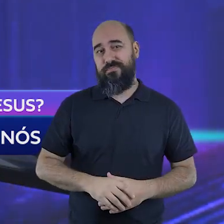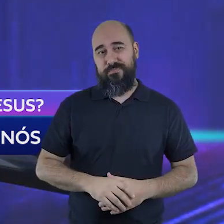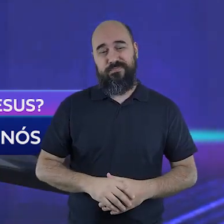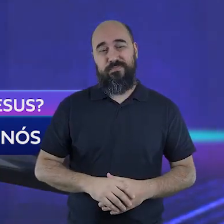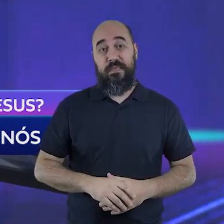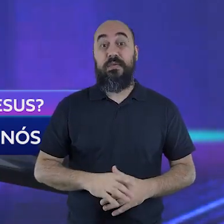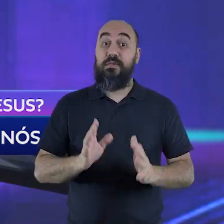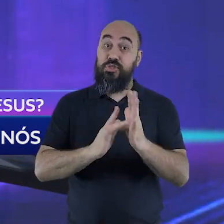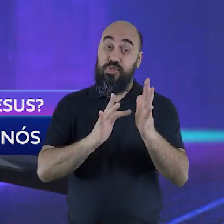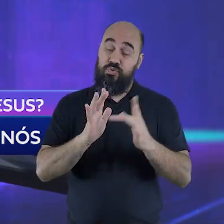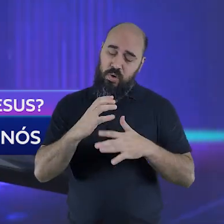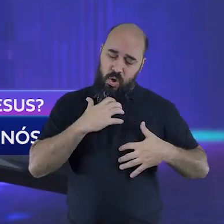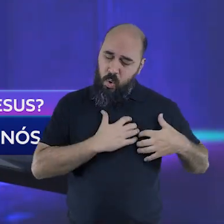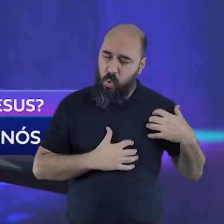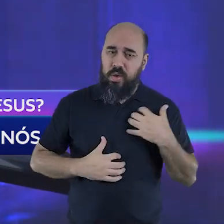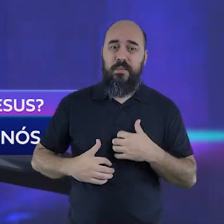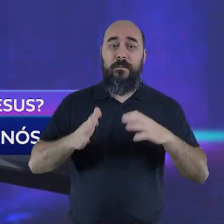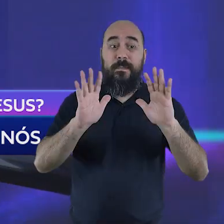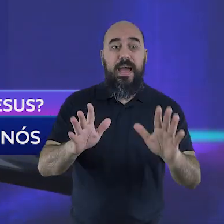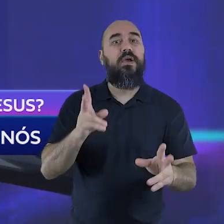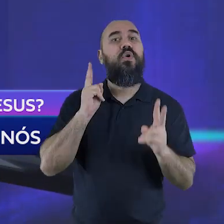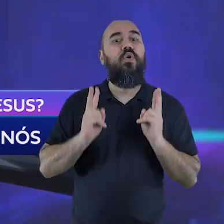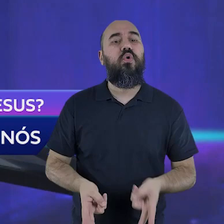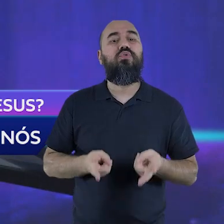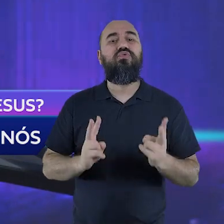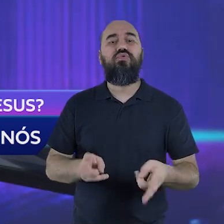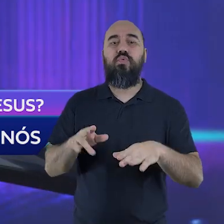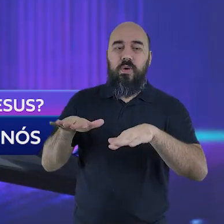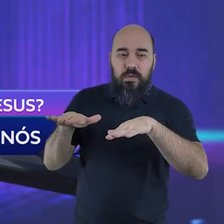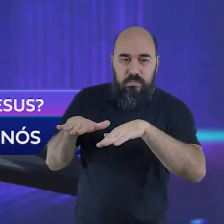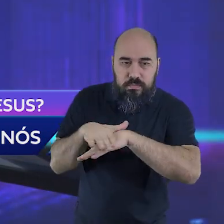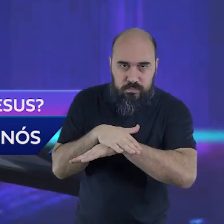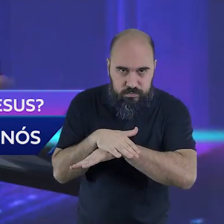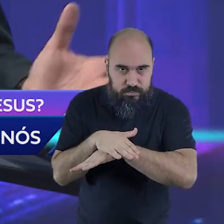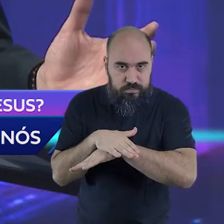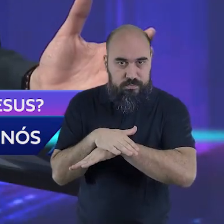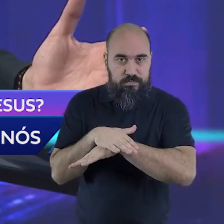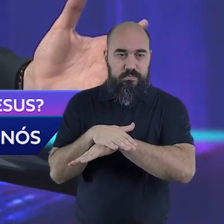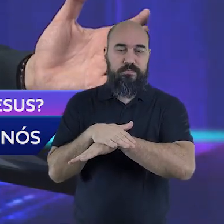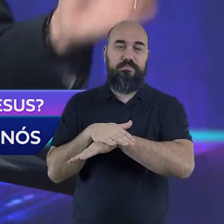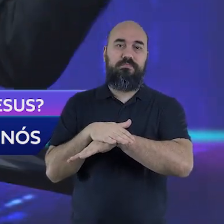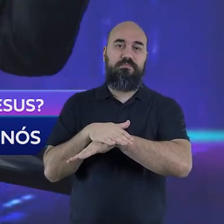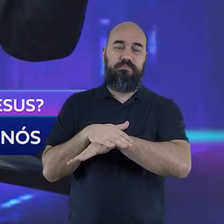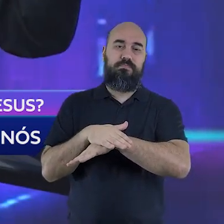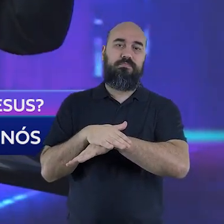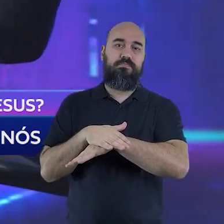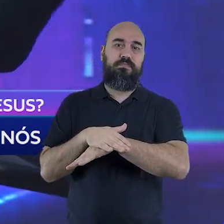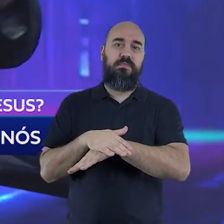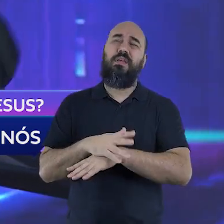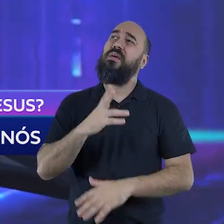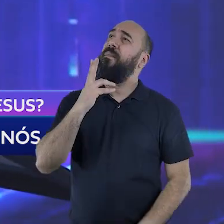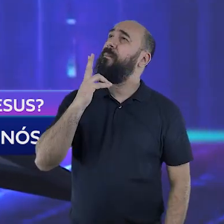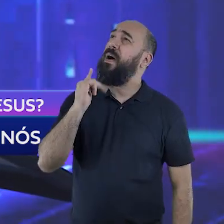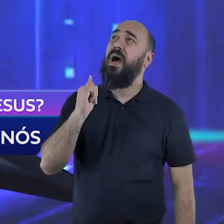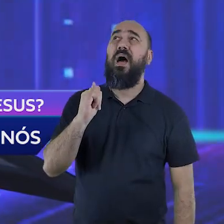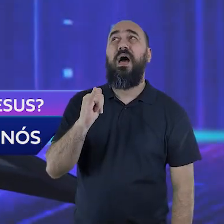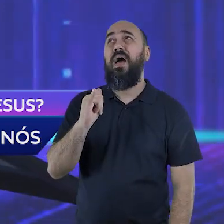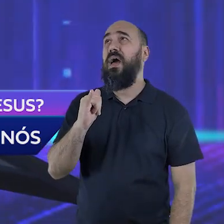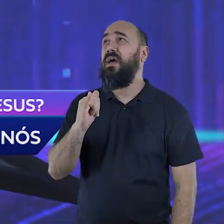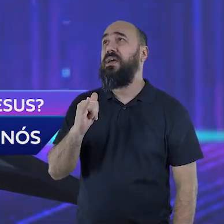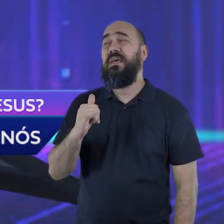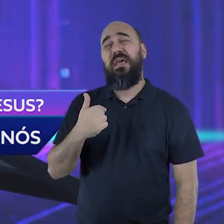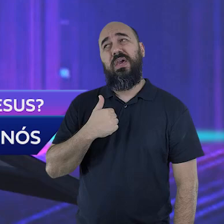sempre submisso à vontade do Pai. Quando ele diz, Pai, o sofrimento é muito intenso,